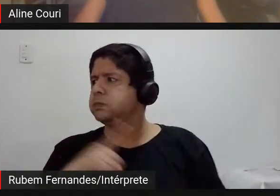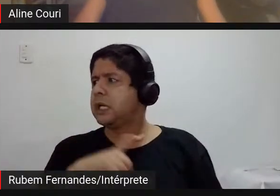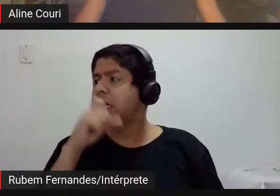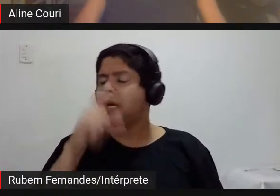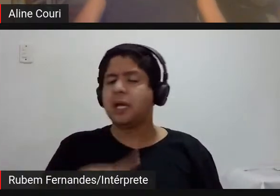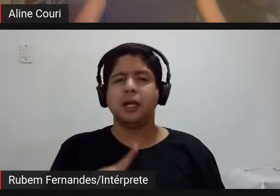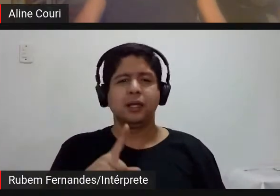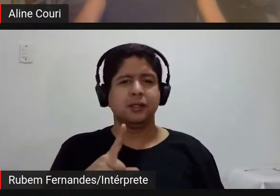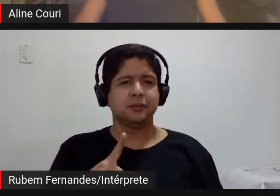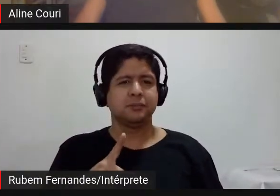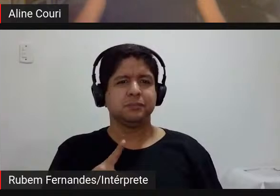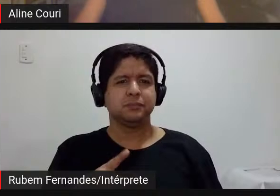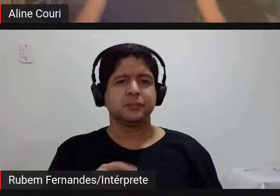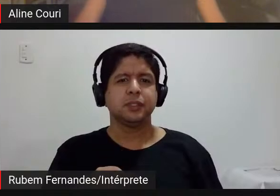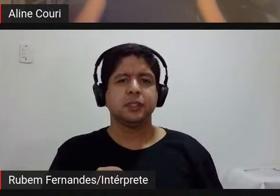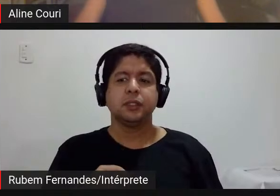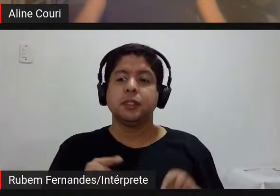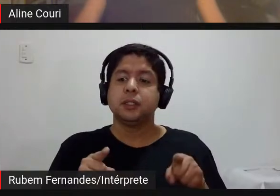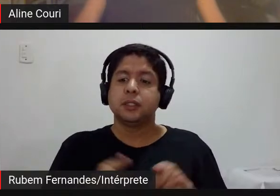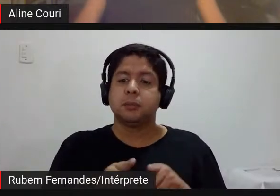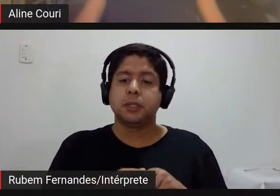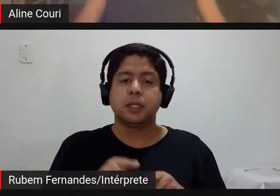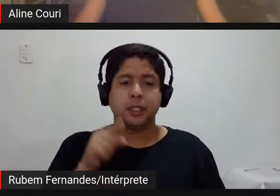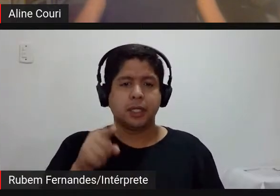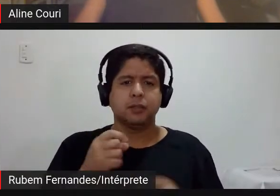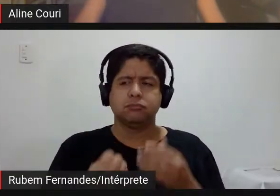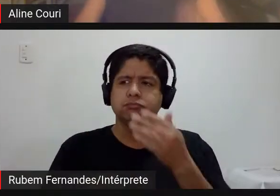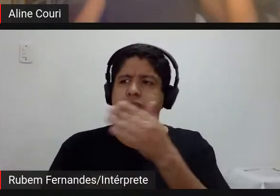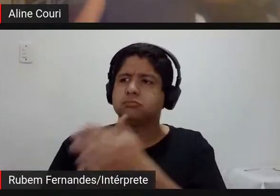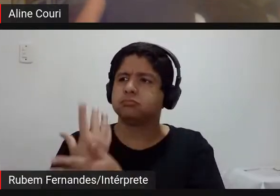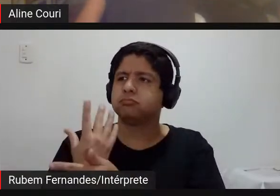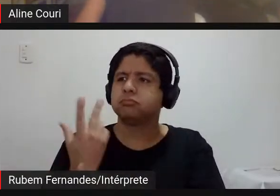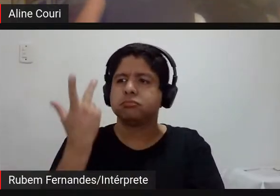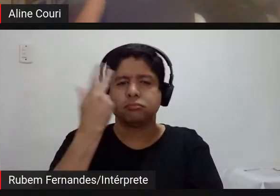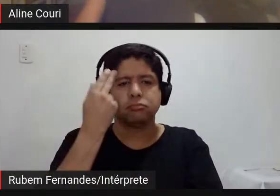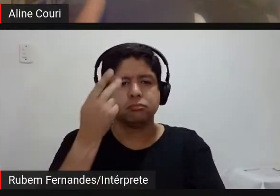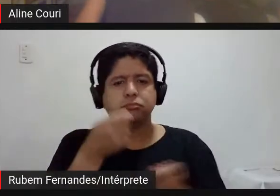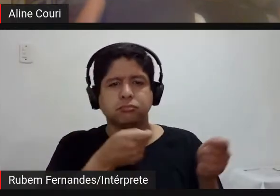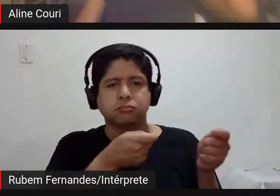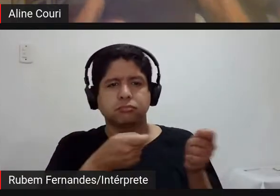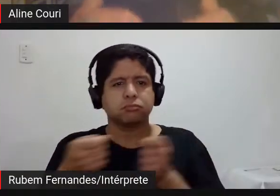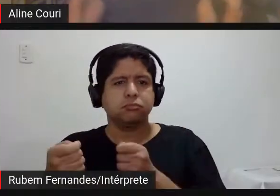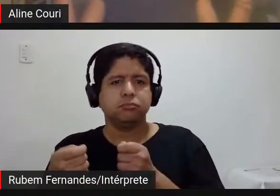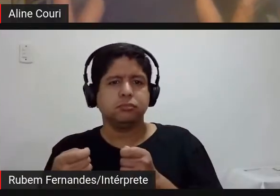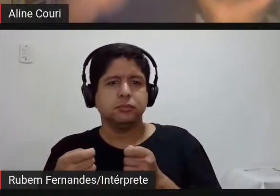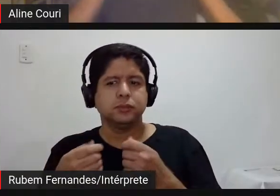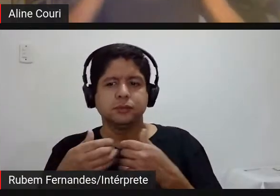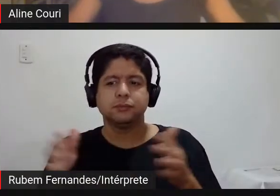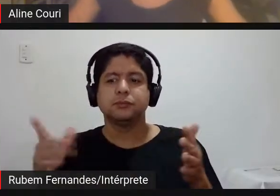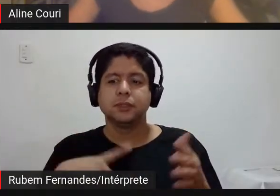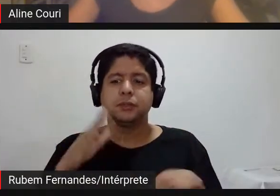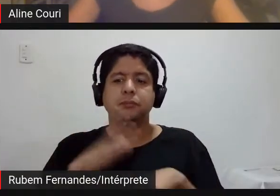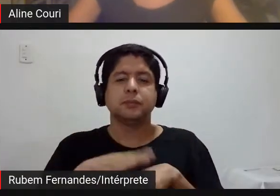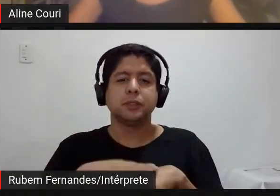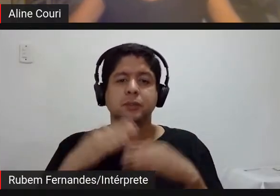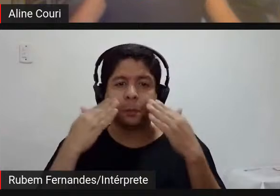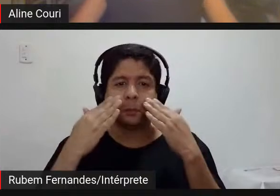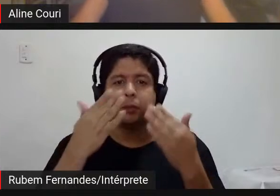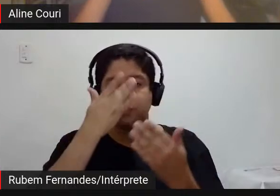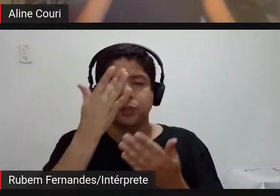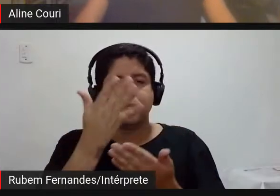e que essa arte que vai ao cotidiano que extrapola o cotidiano que ela também seja exercida pelos mediadores nas